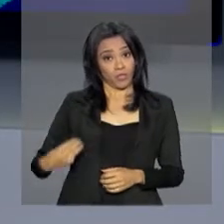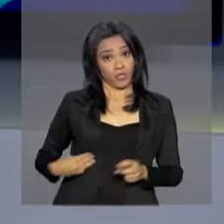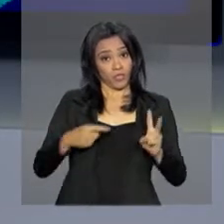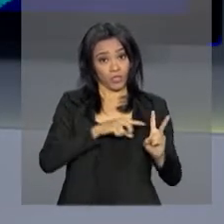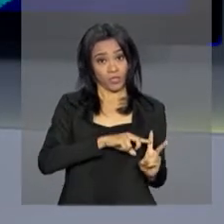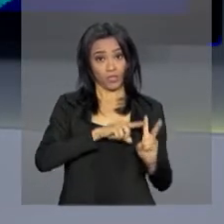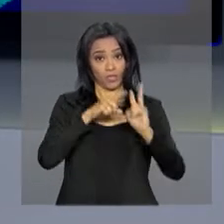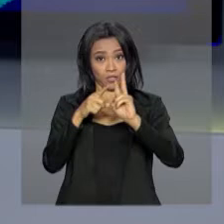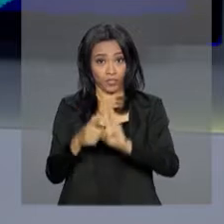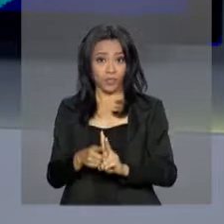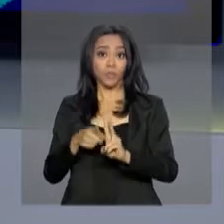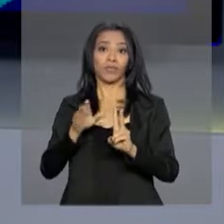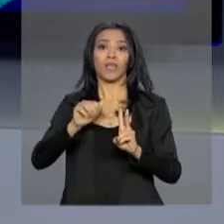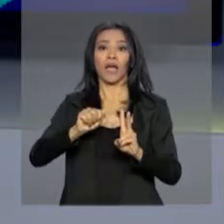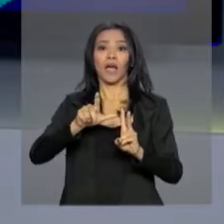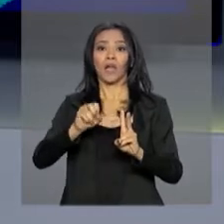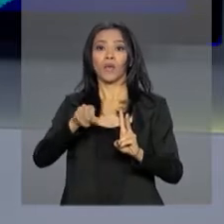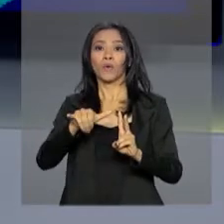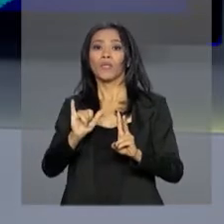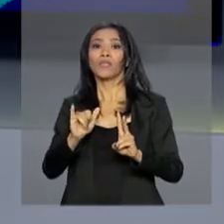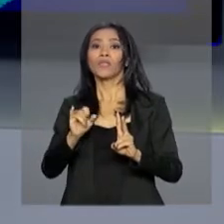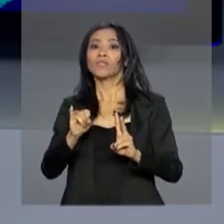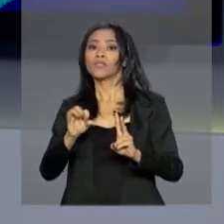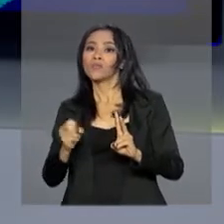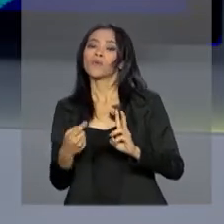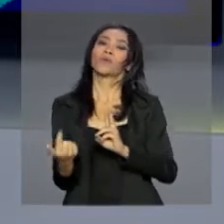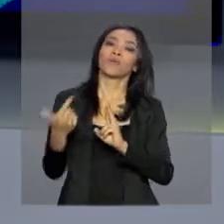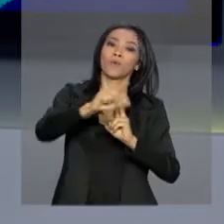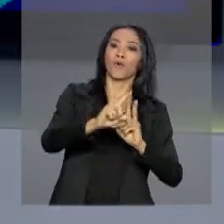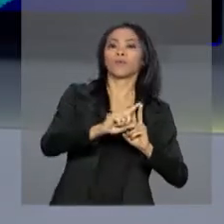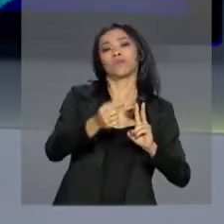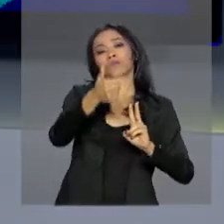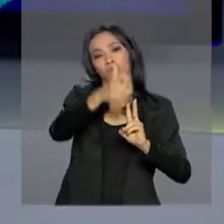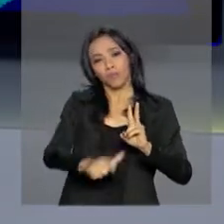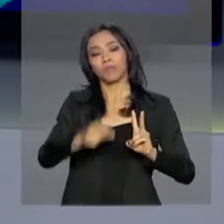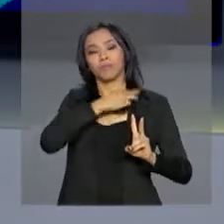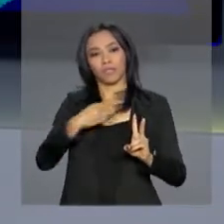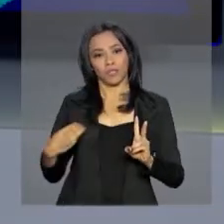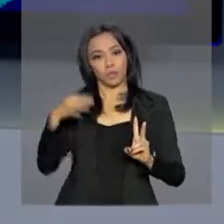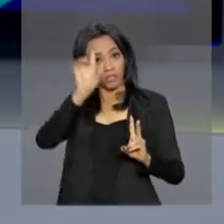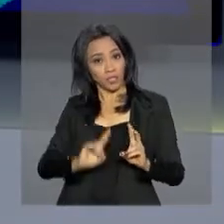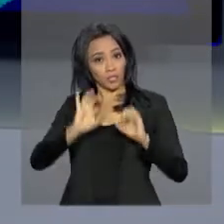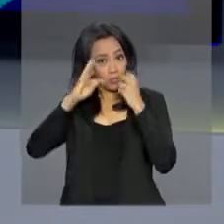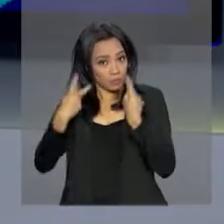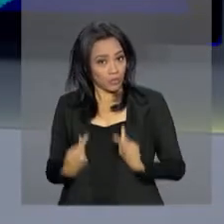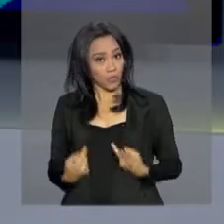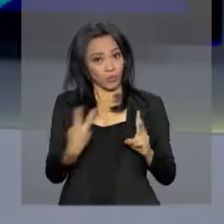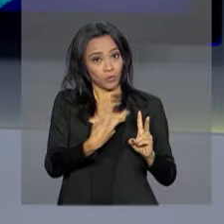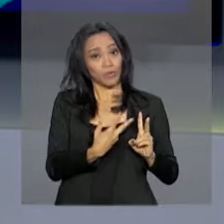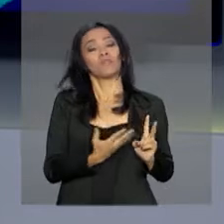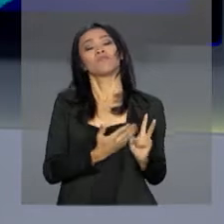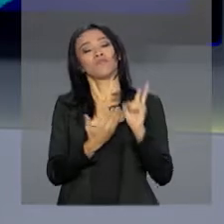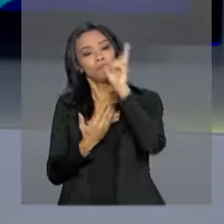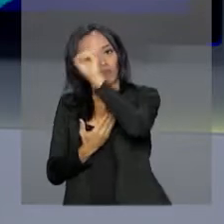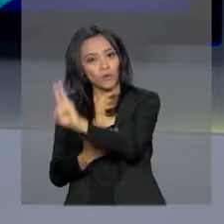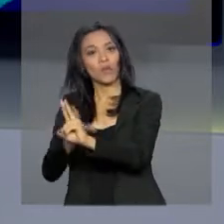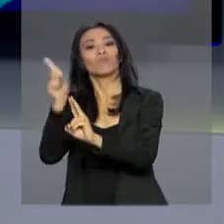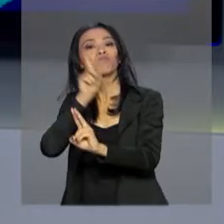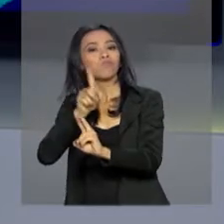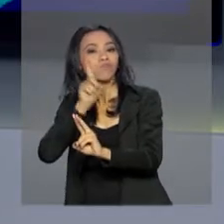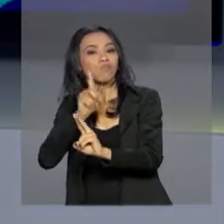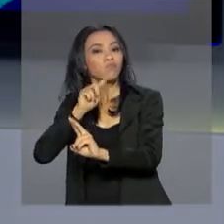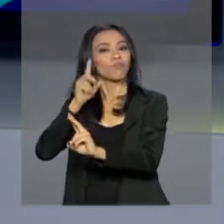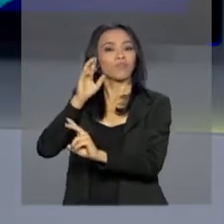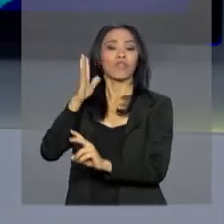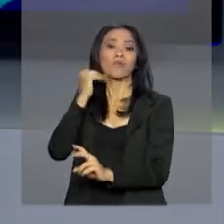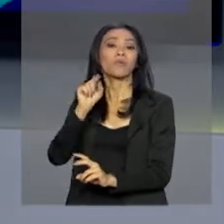Nunes, das Relações Exteriores, e Gustavo Rocha, dos Direitos Humanos, estão nos Estados Unidos acompanhando o caso dessas crianças. Hoje, eles